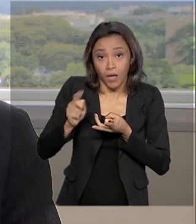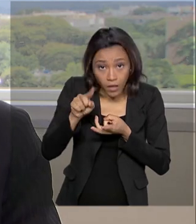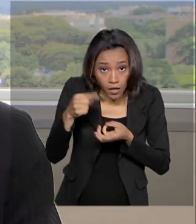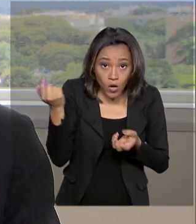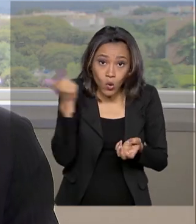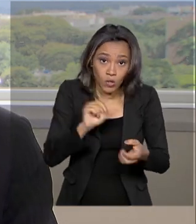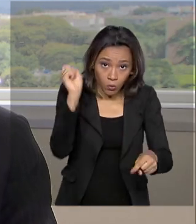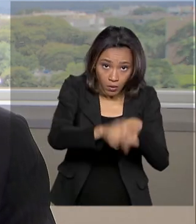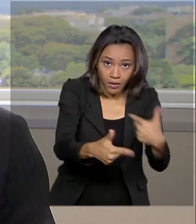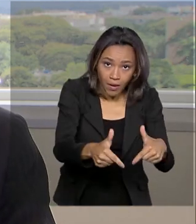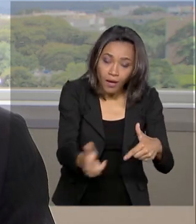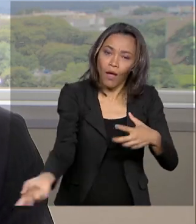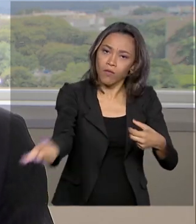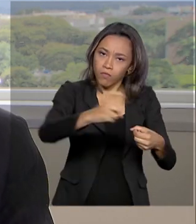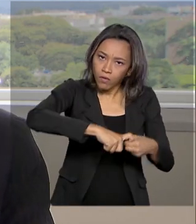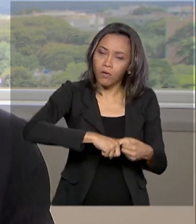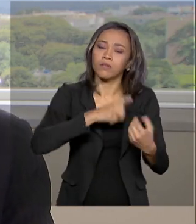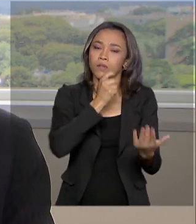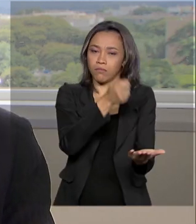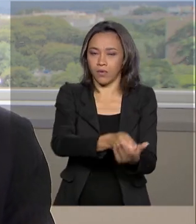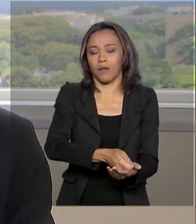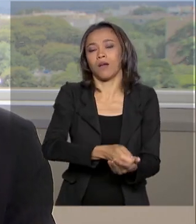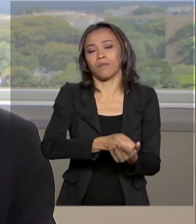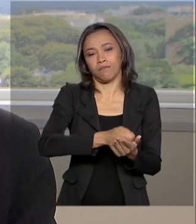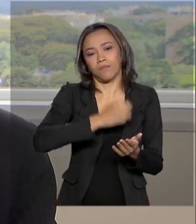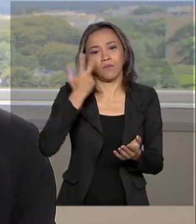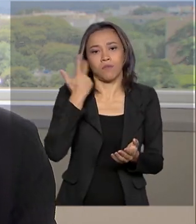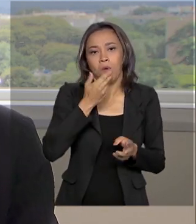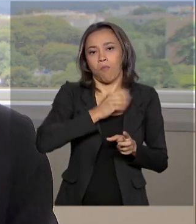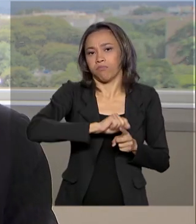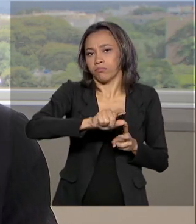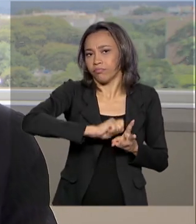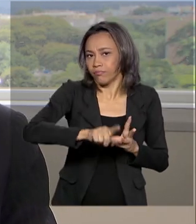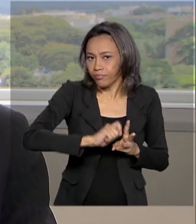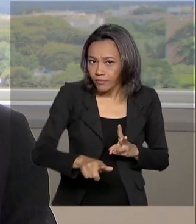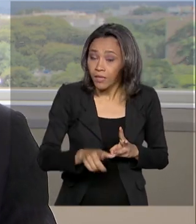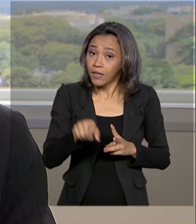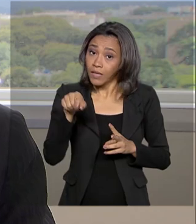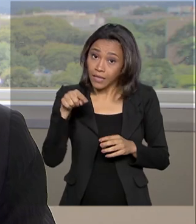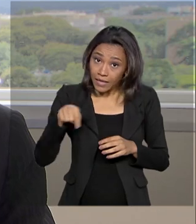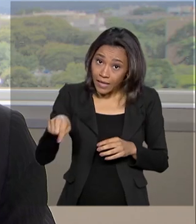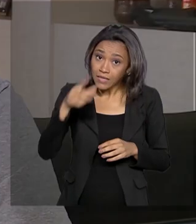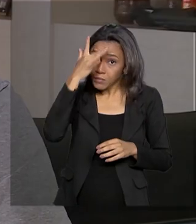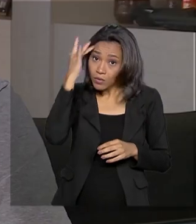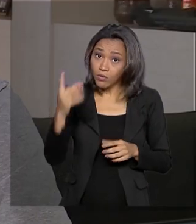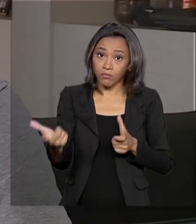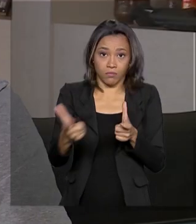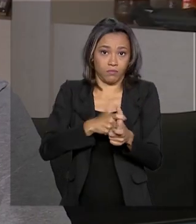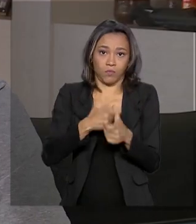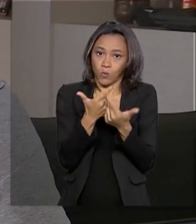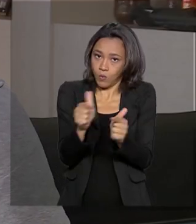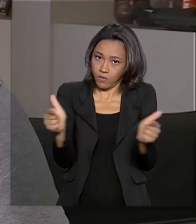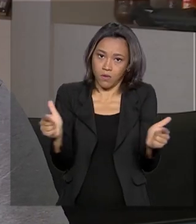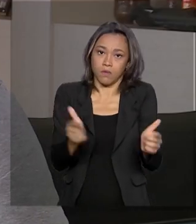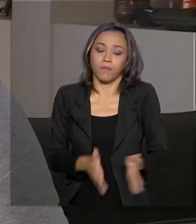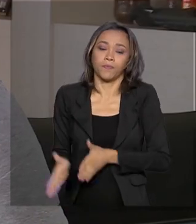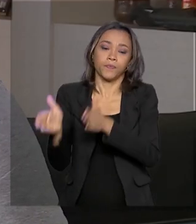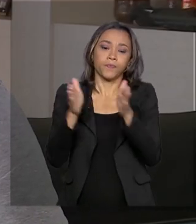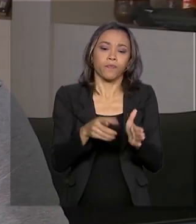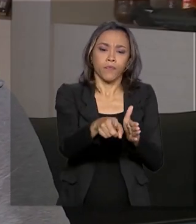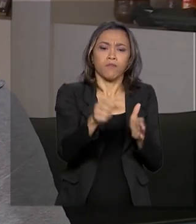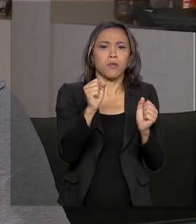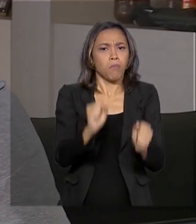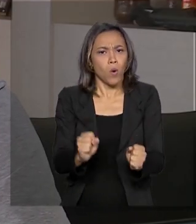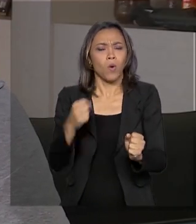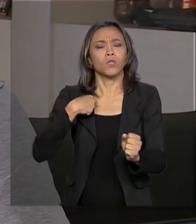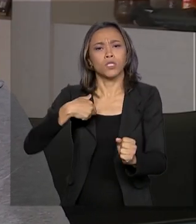retoma esse pagamento das mensalidades. Então, a tendência é que ele não se torne mais inadimplente. Você pode se estabelecer no mercado de